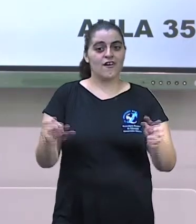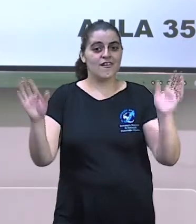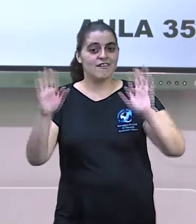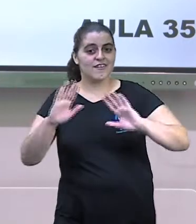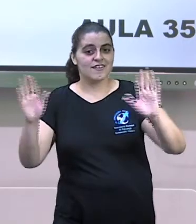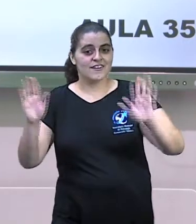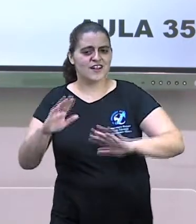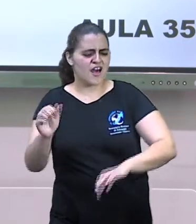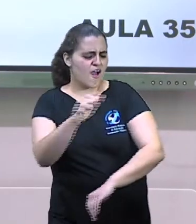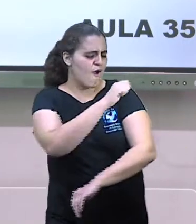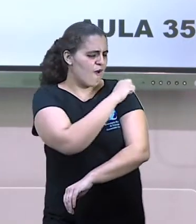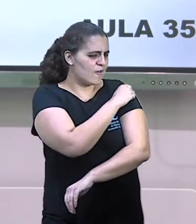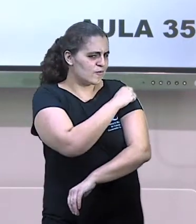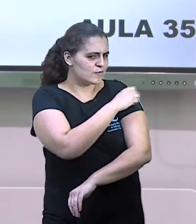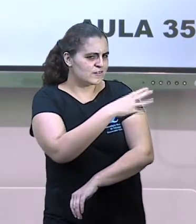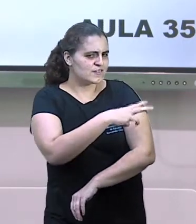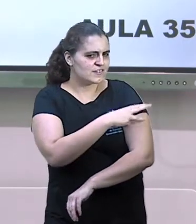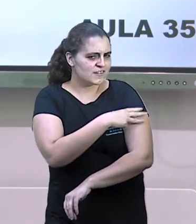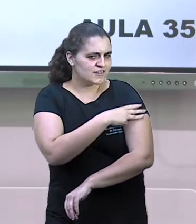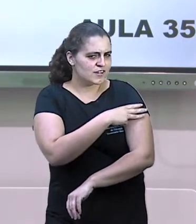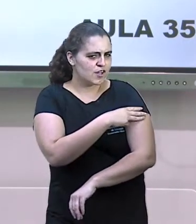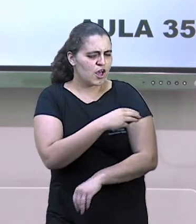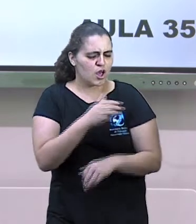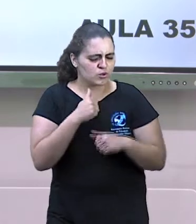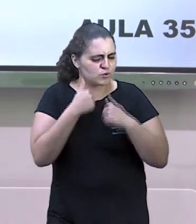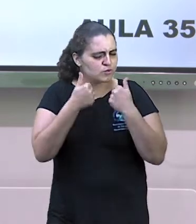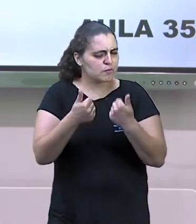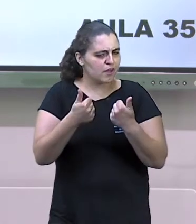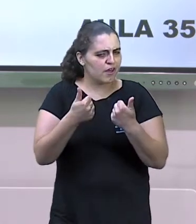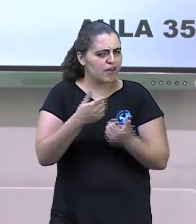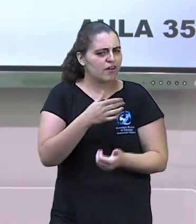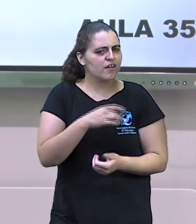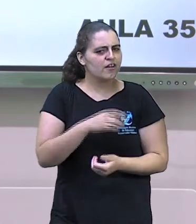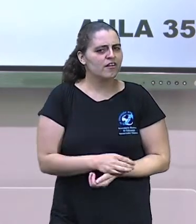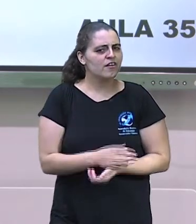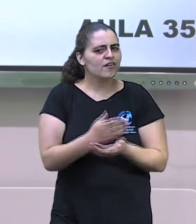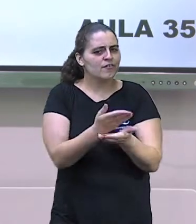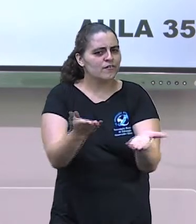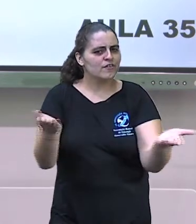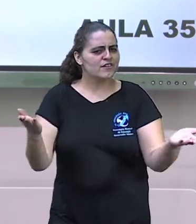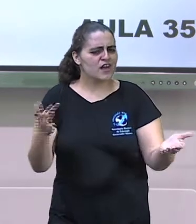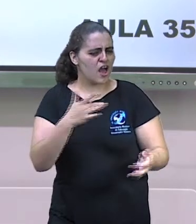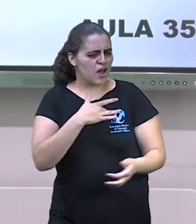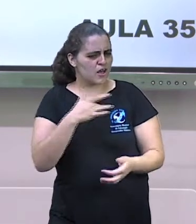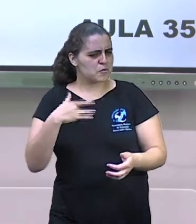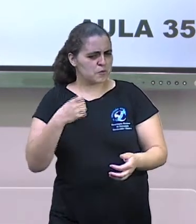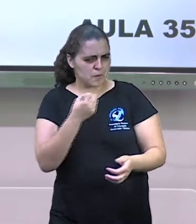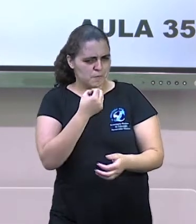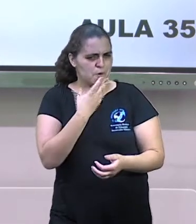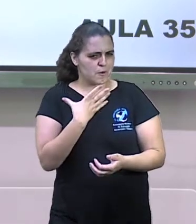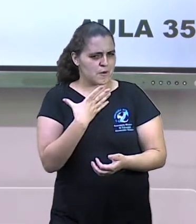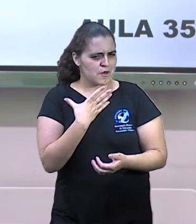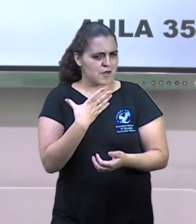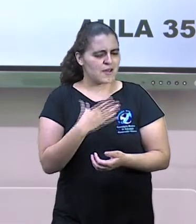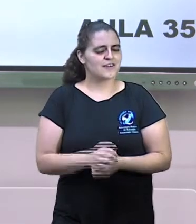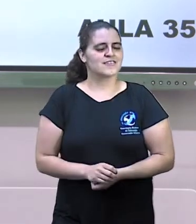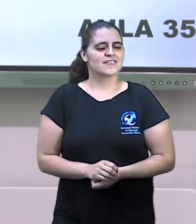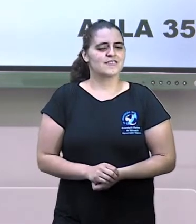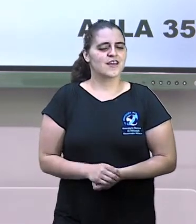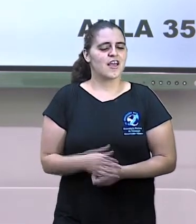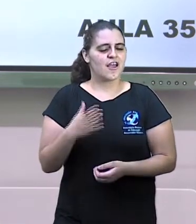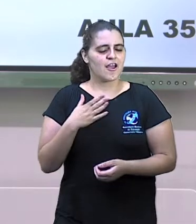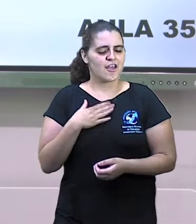Olá, estudantes do terceiro ano! Como vocês estão? Tá tudo bem por aí? Espero que sim! Bom,